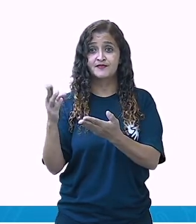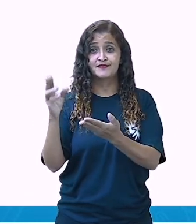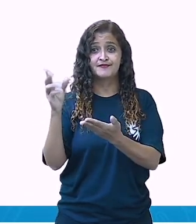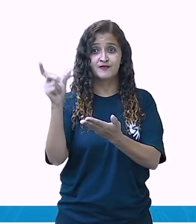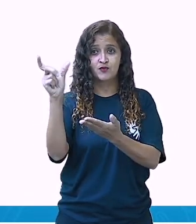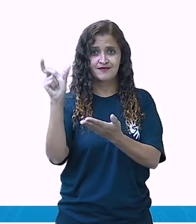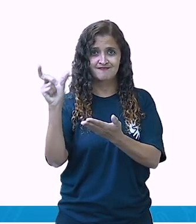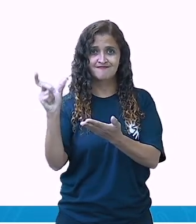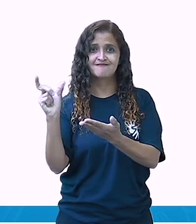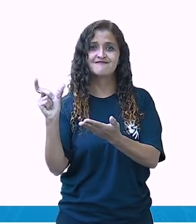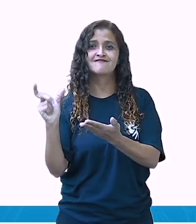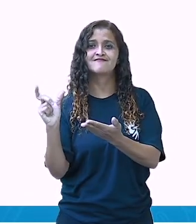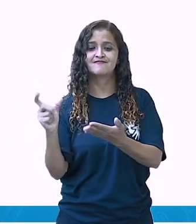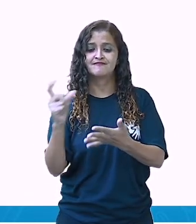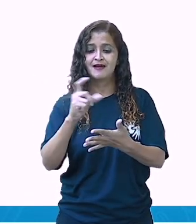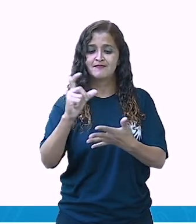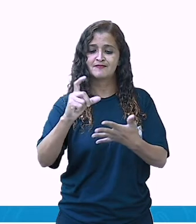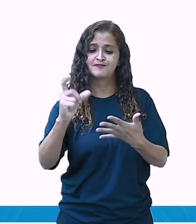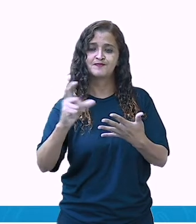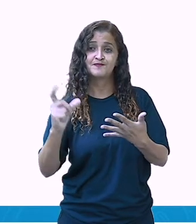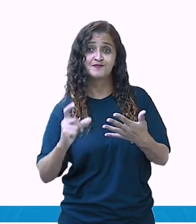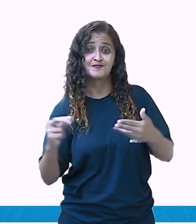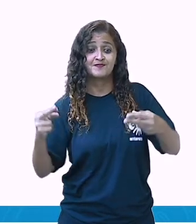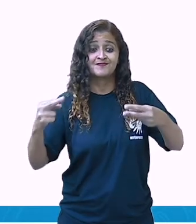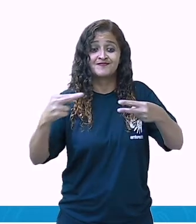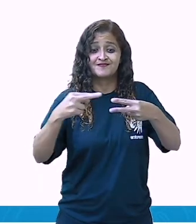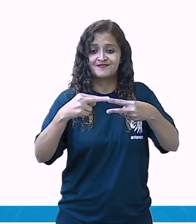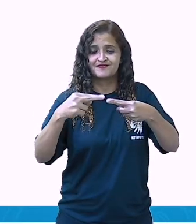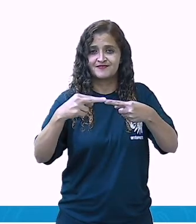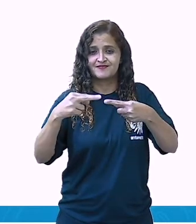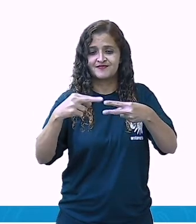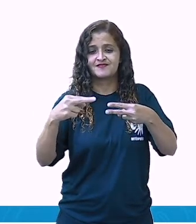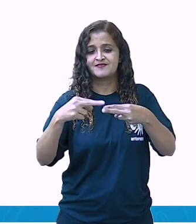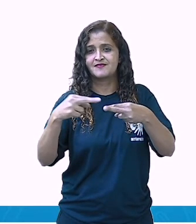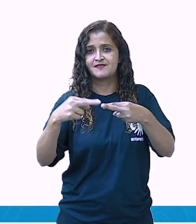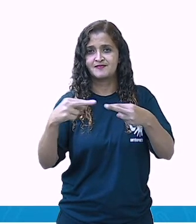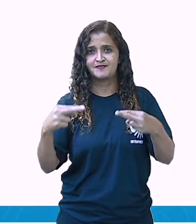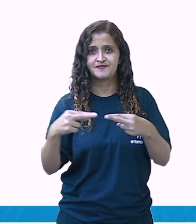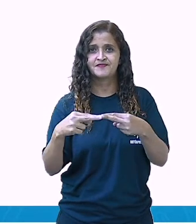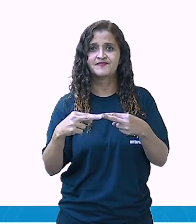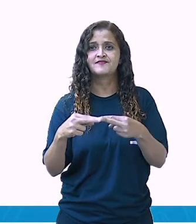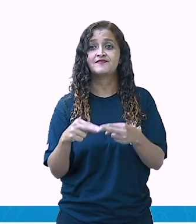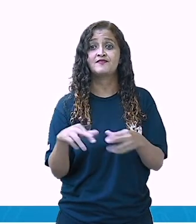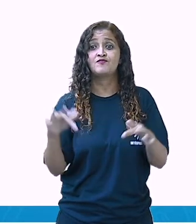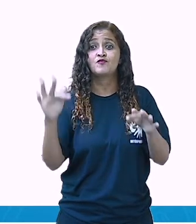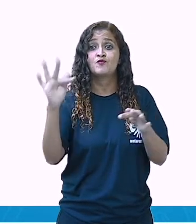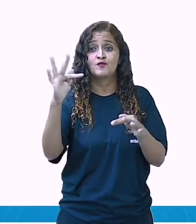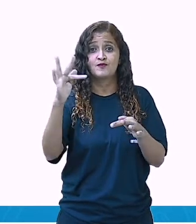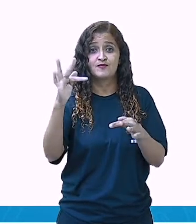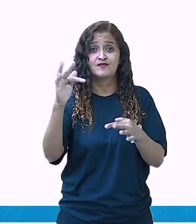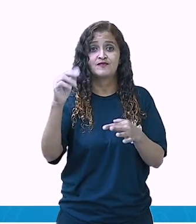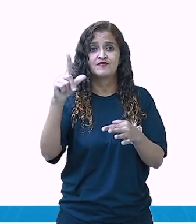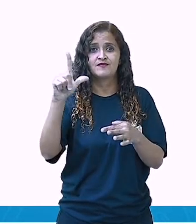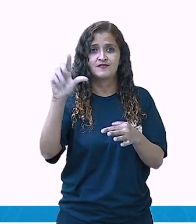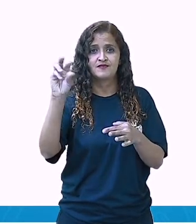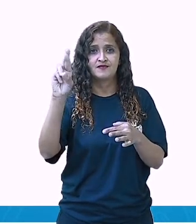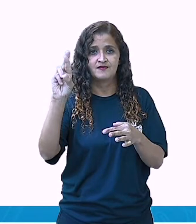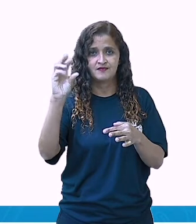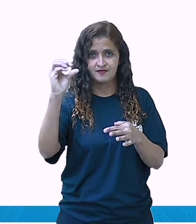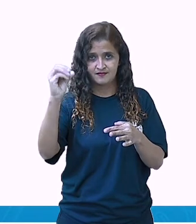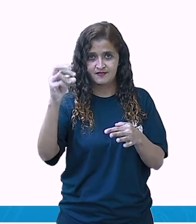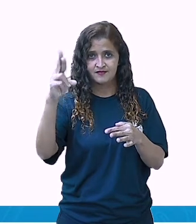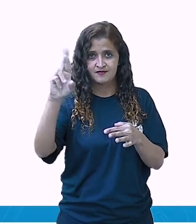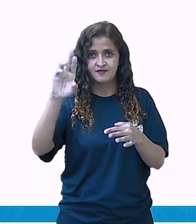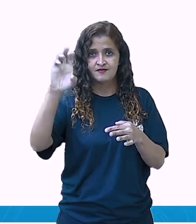professora colocou na atividade. Palavras que rimam com flores. Lembrando que tem que terminar aqui, né?